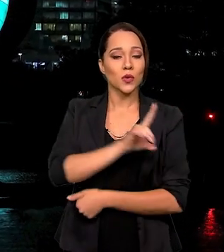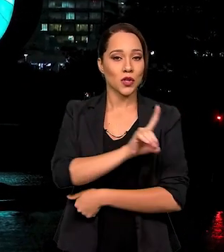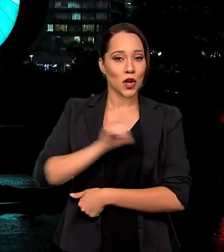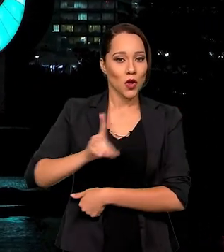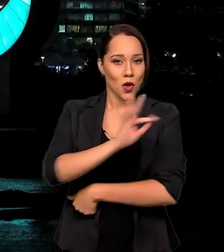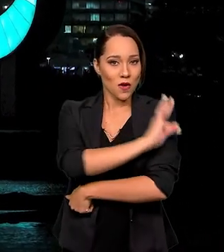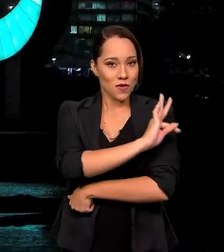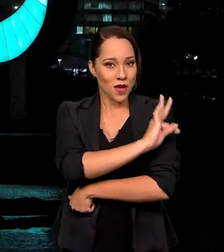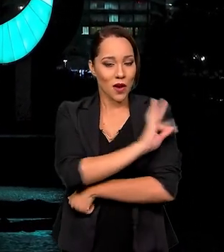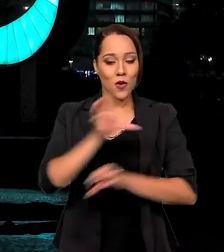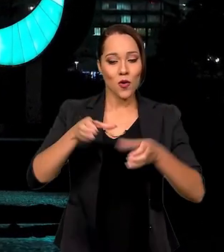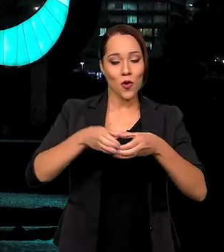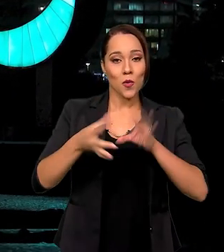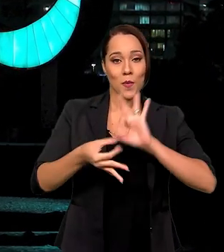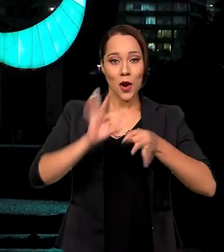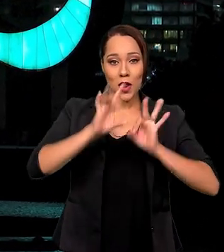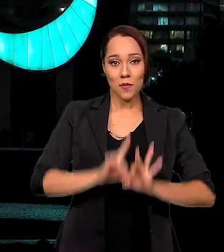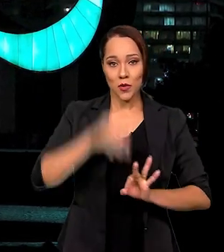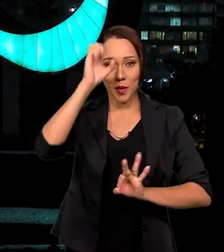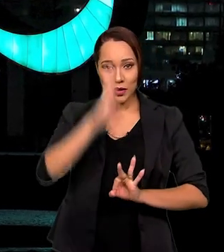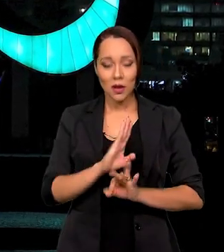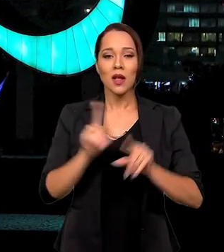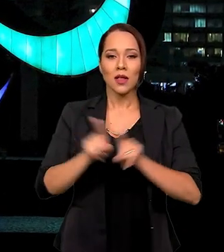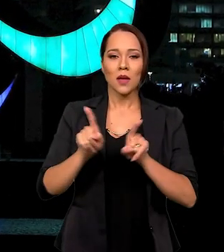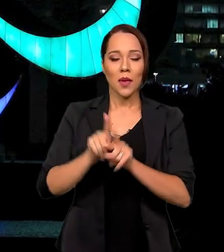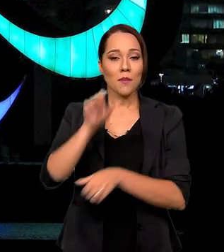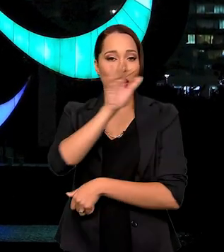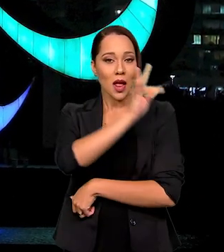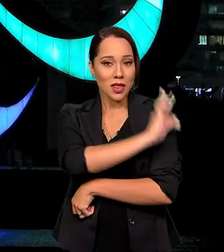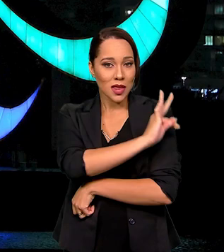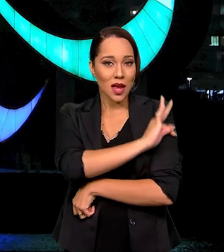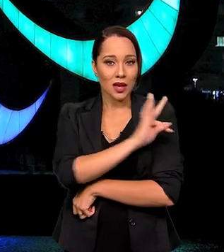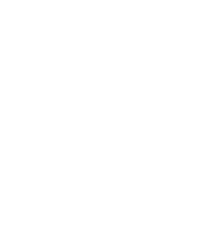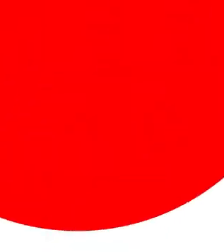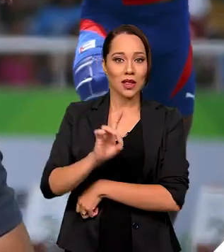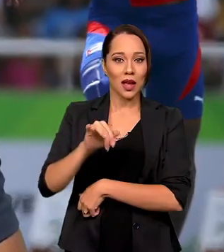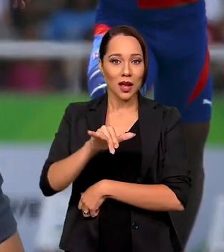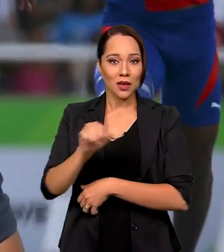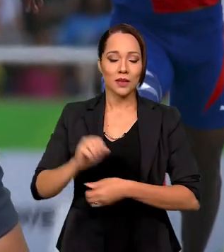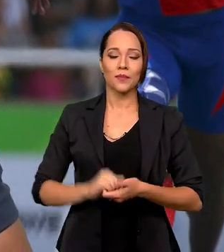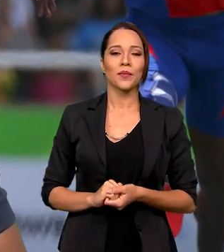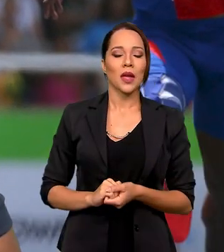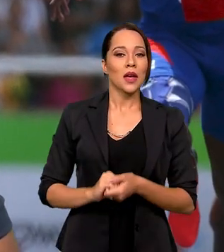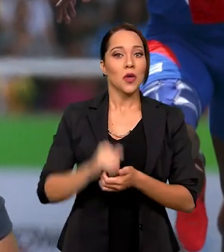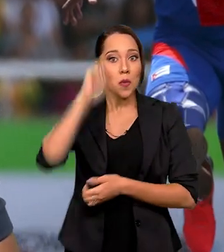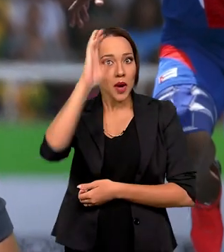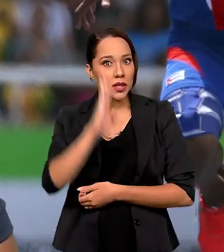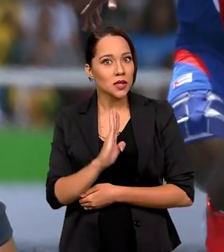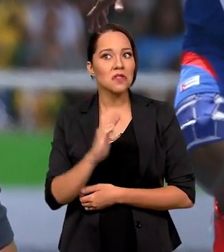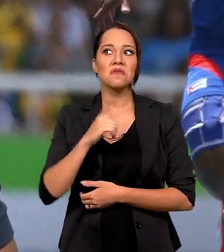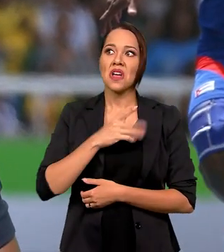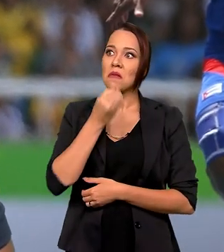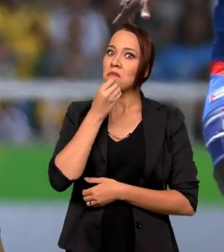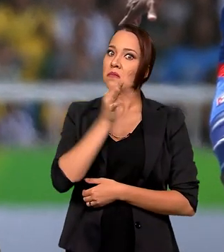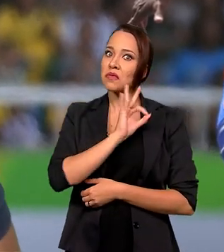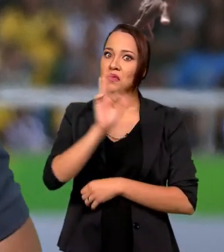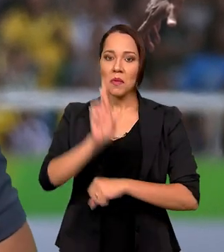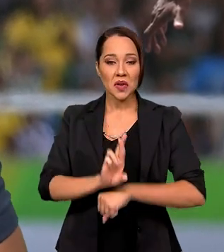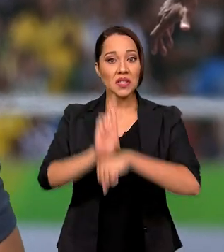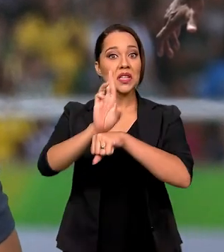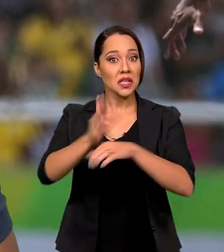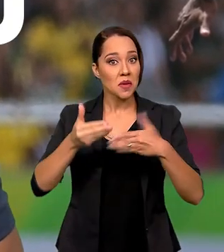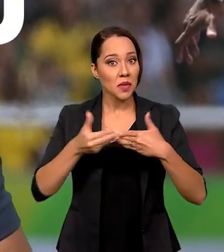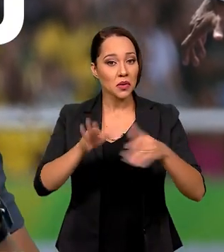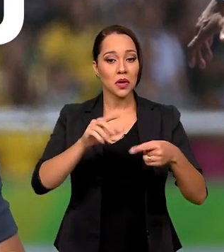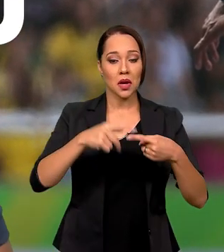pelo diretor técnico do Comitê Paralímpico Brasileiro e pela técnica da Evelyn. E olha, o Brasil tá bem representado nessa